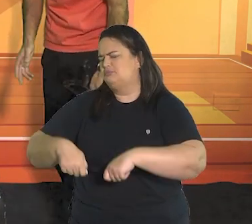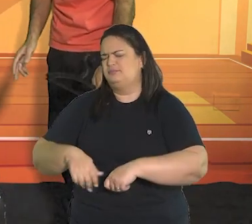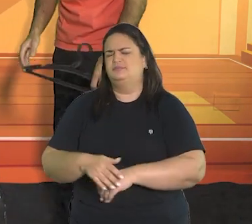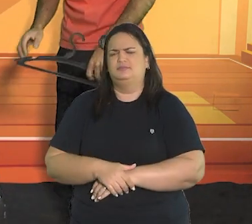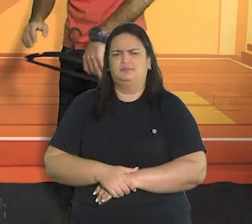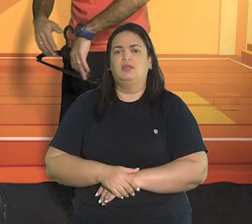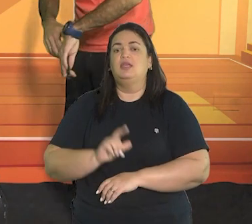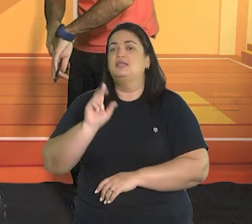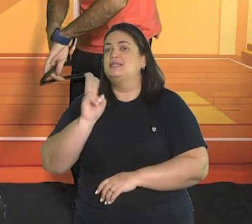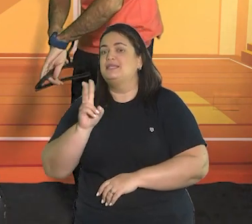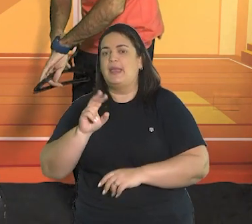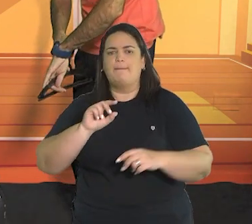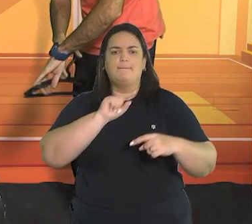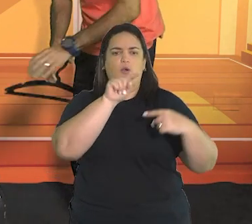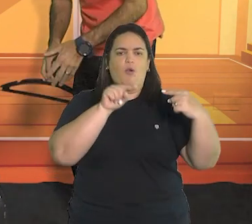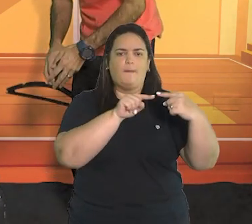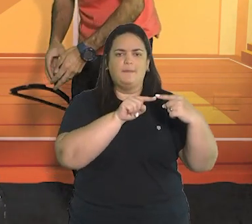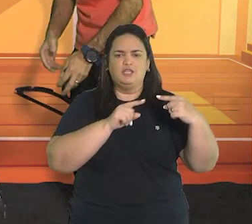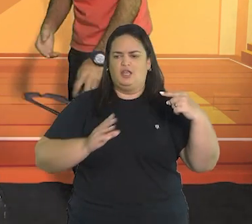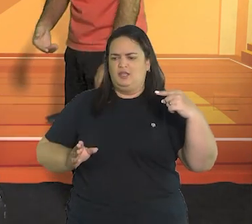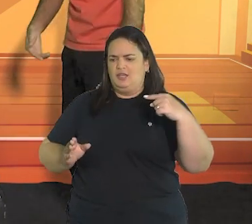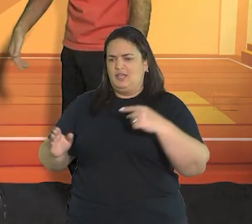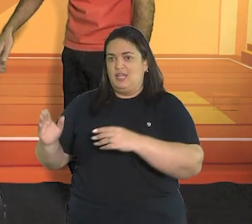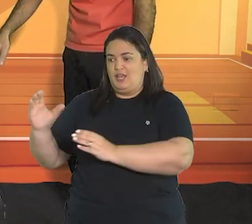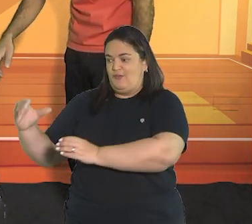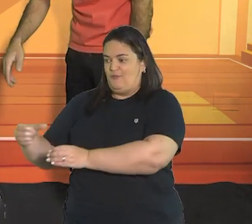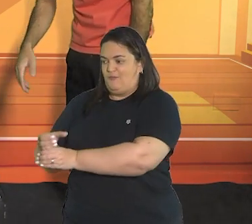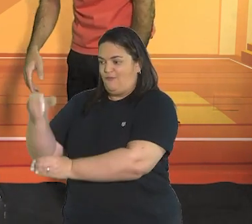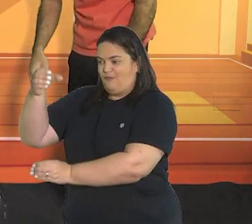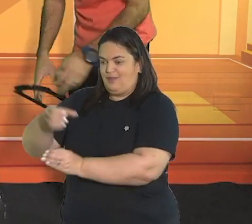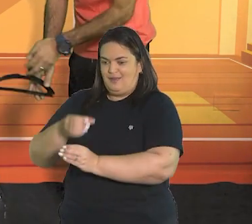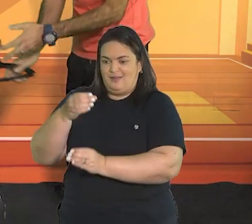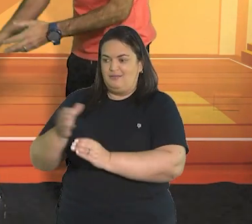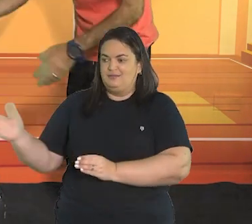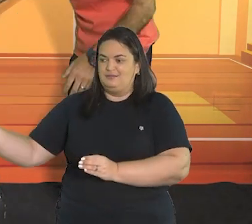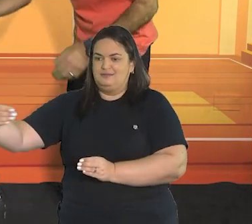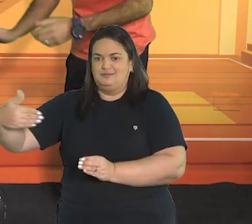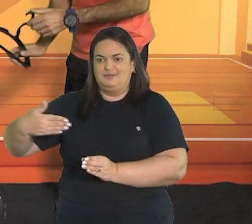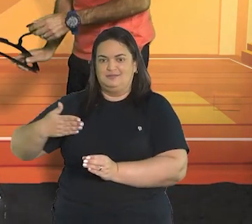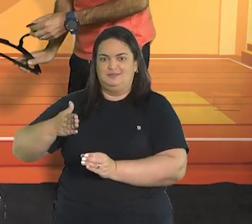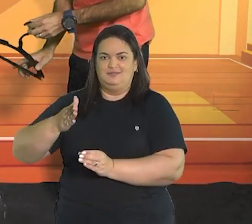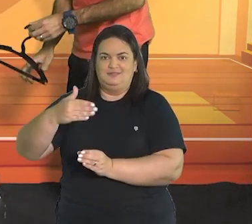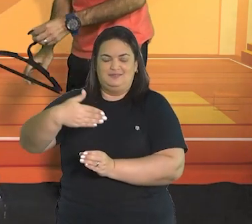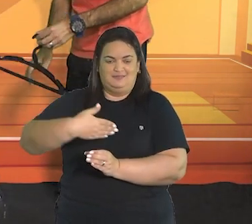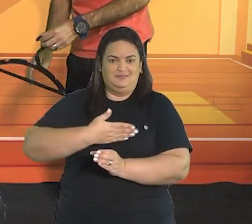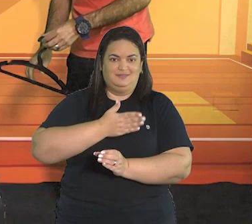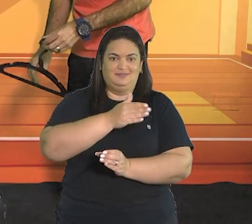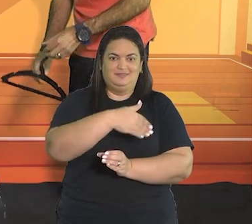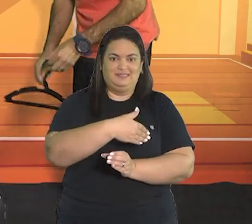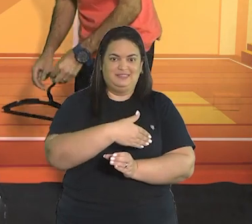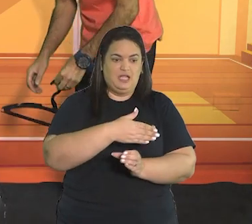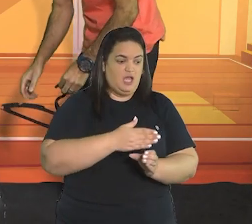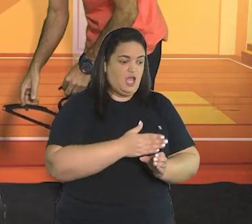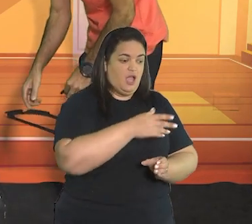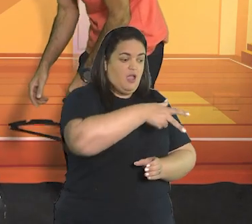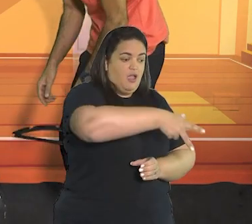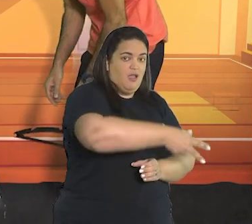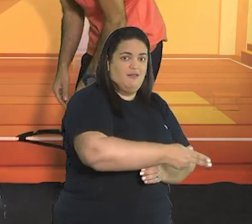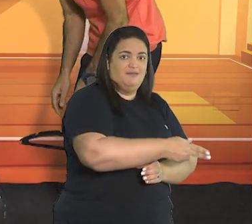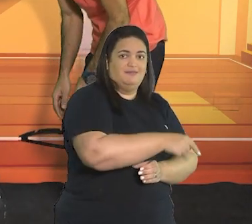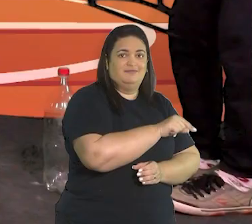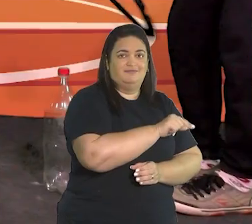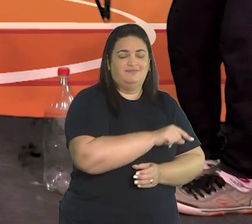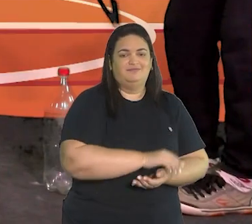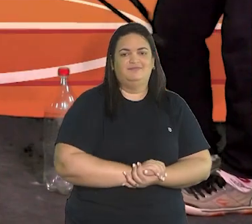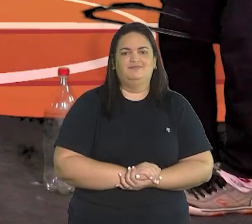objetivo é sempre passando pelas garrafas, colocando o cabide na linha.